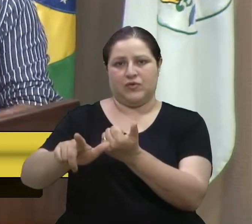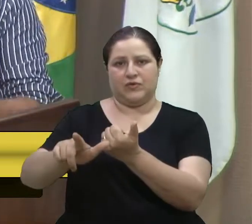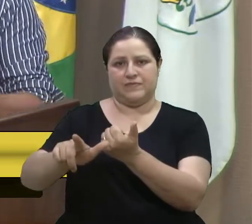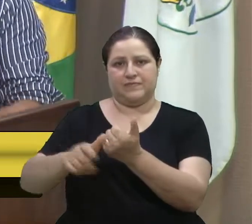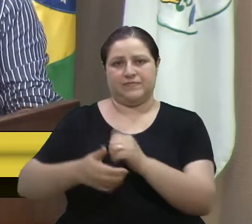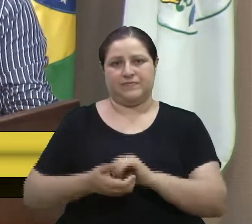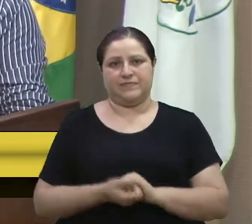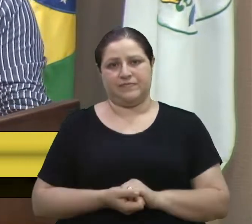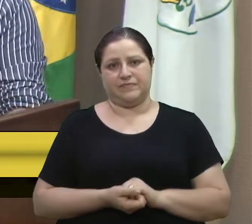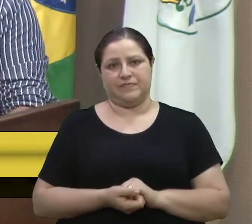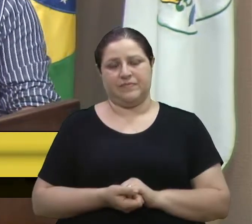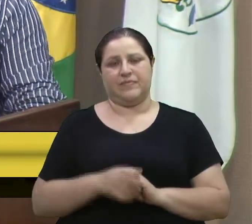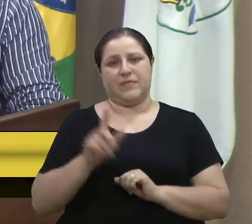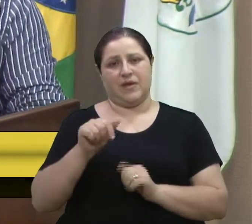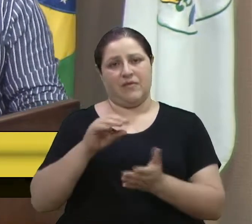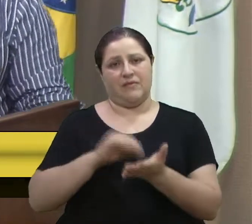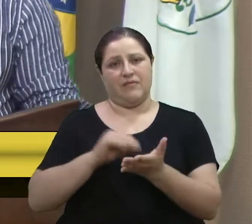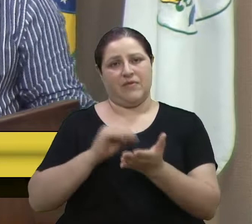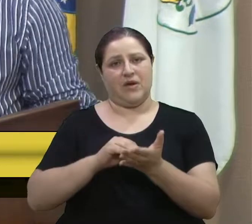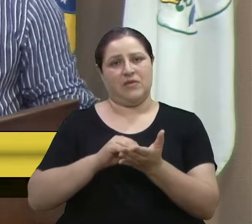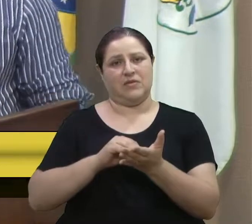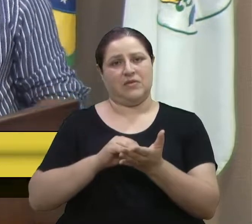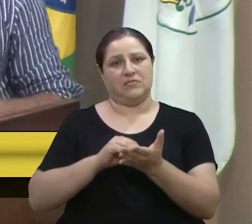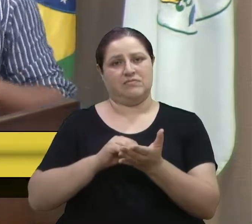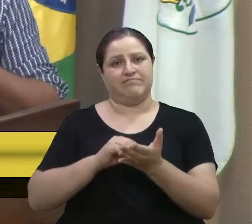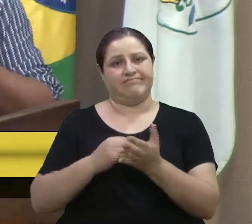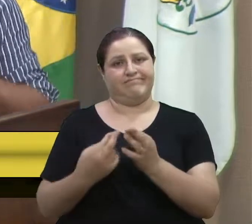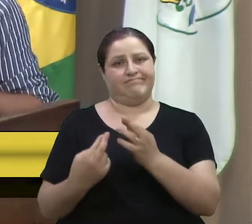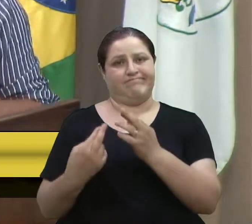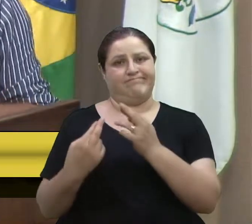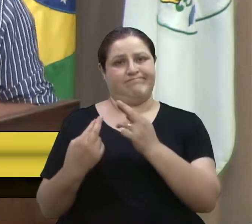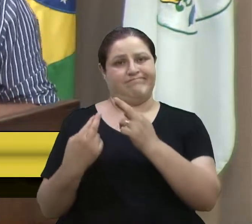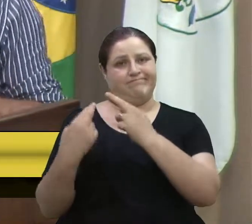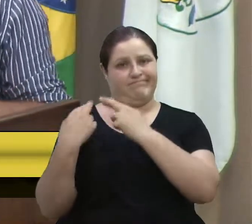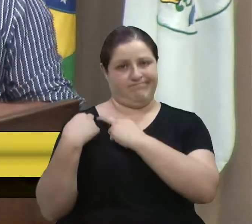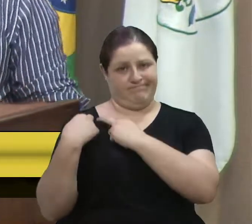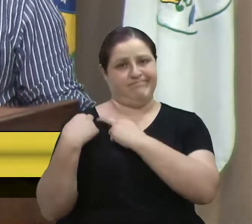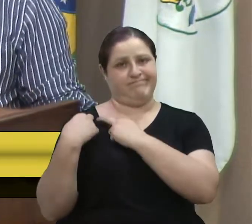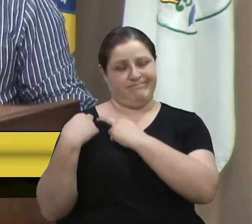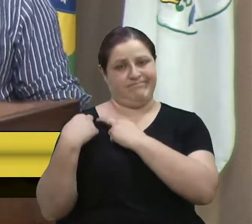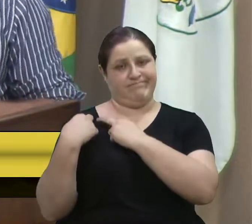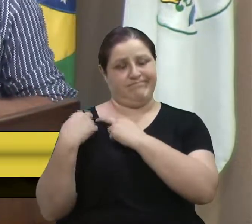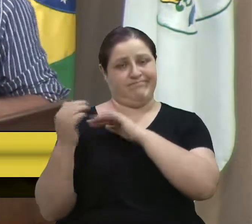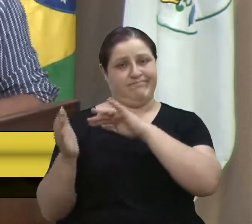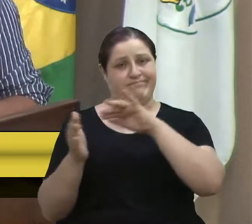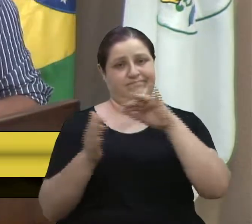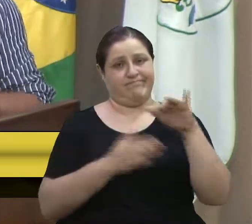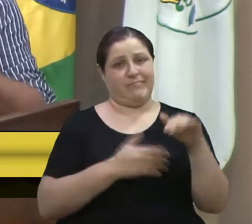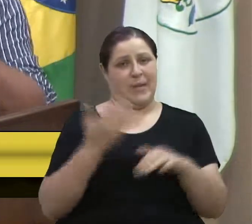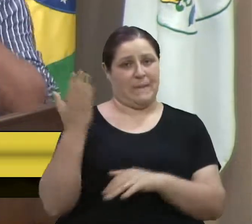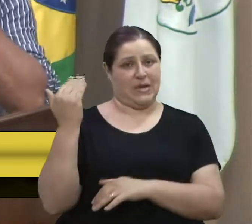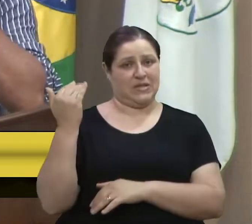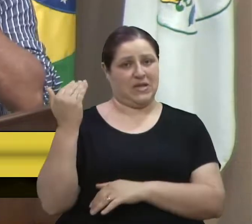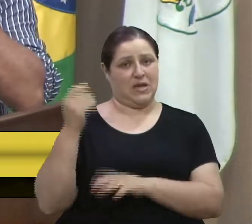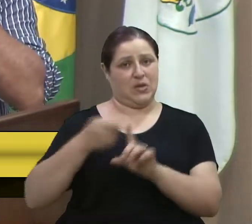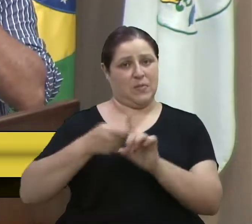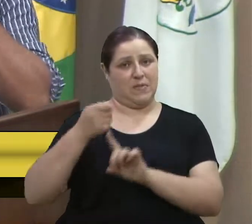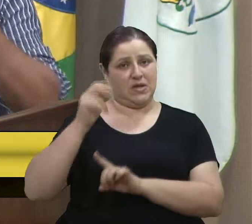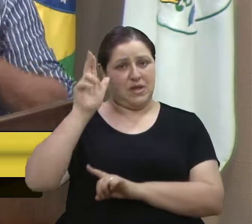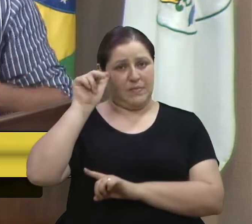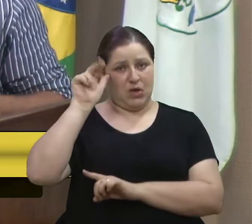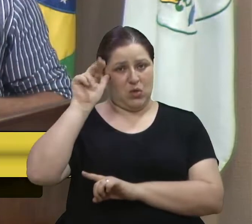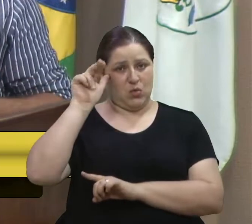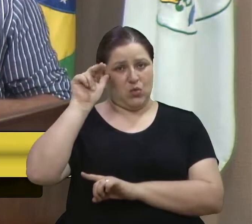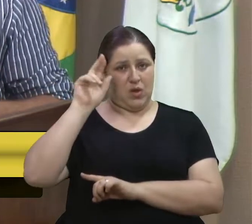Uma atitude irresponsável. Eu quero lembrar que em abril, logo, logo eu vou conceder os